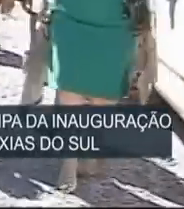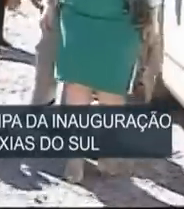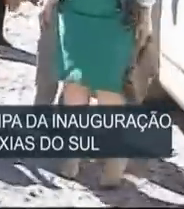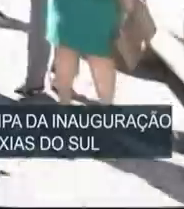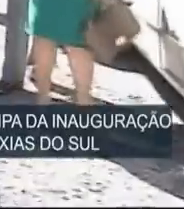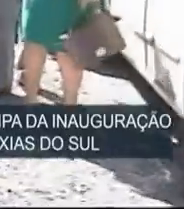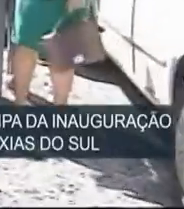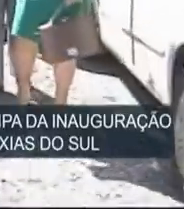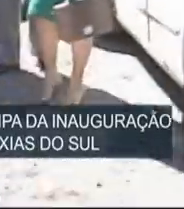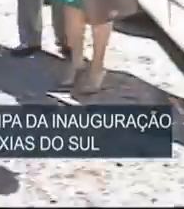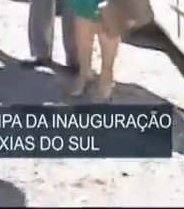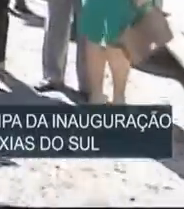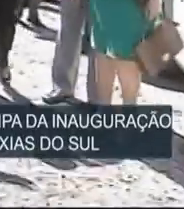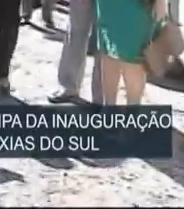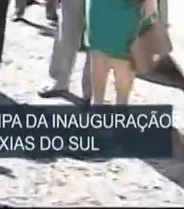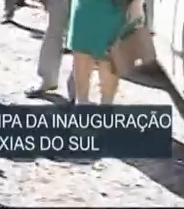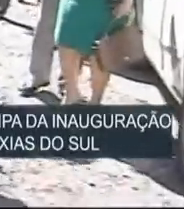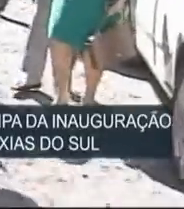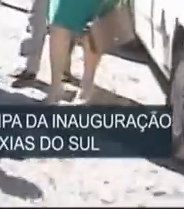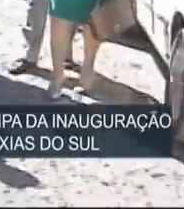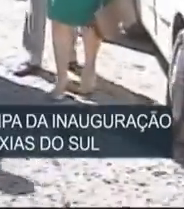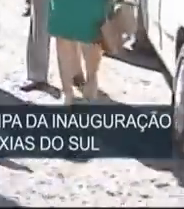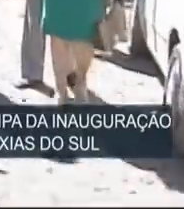A Caxias do